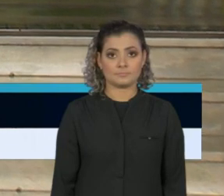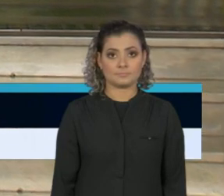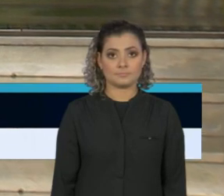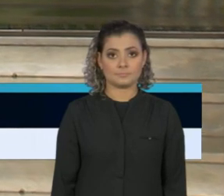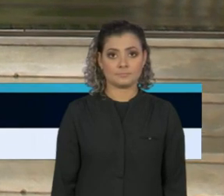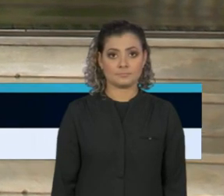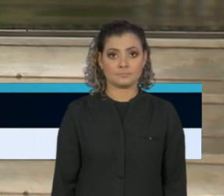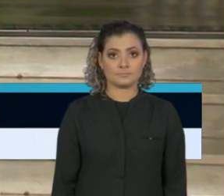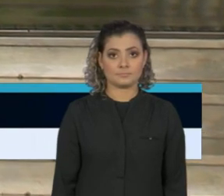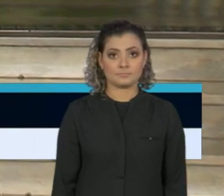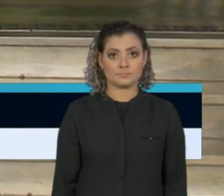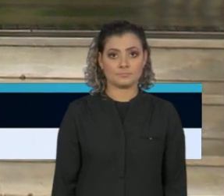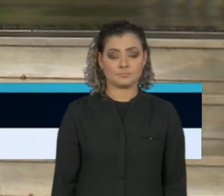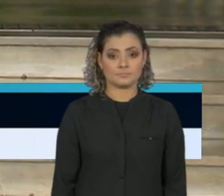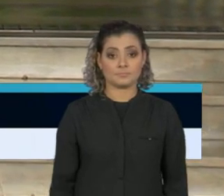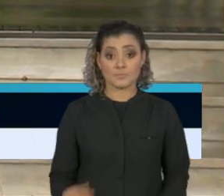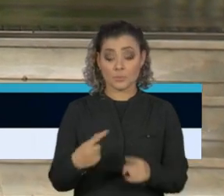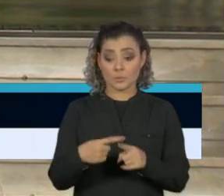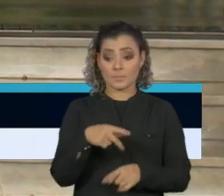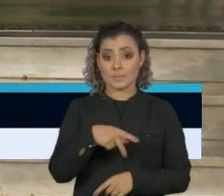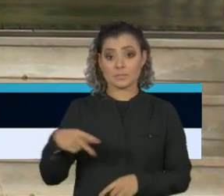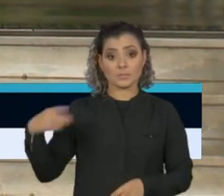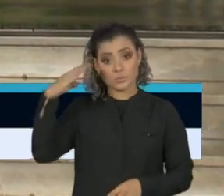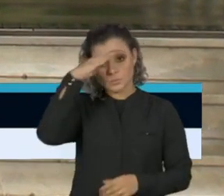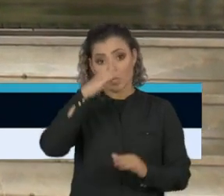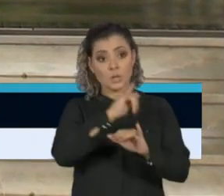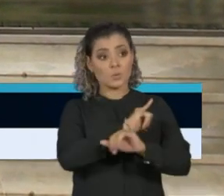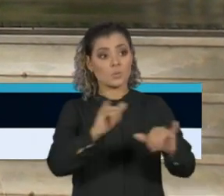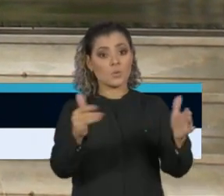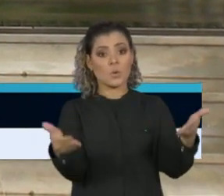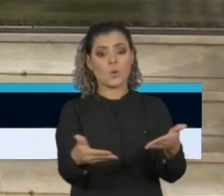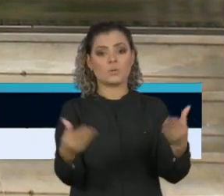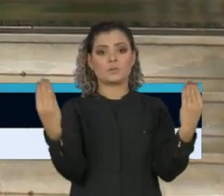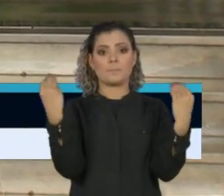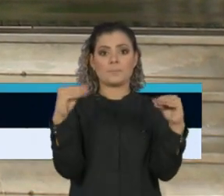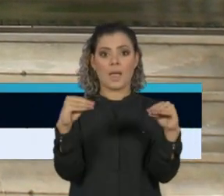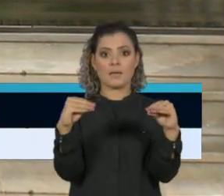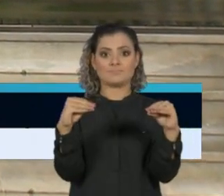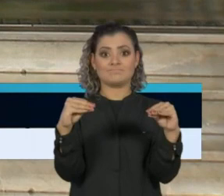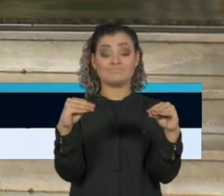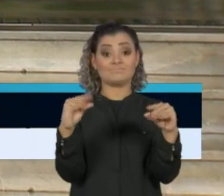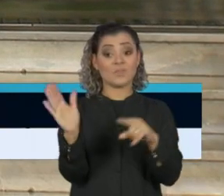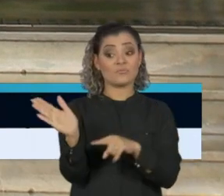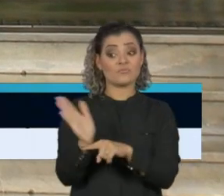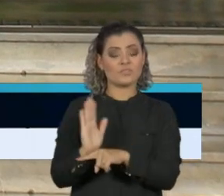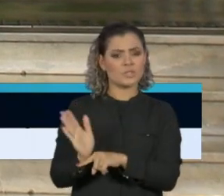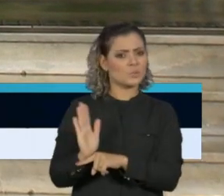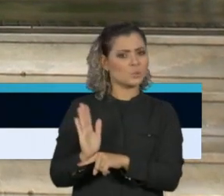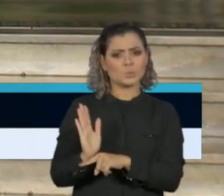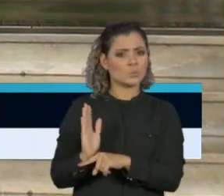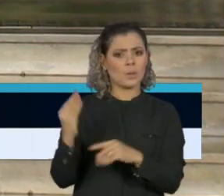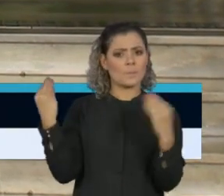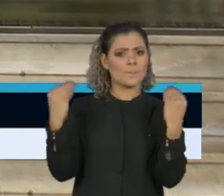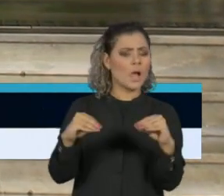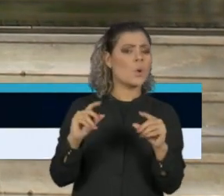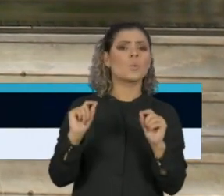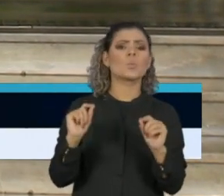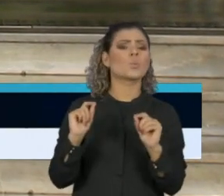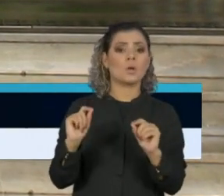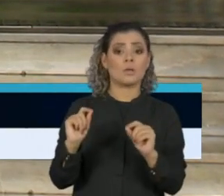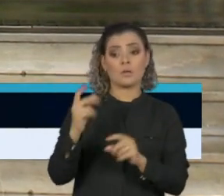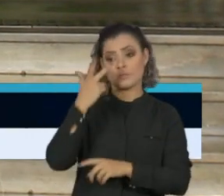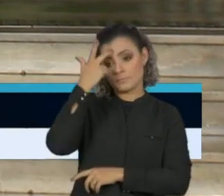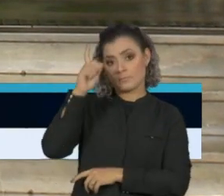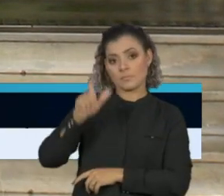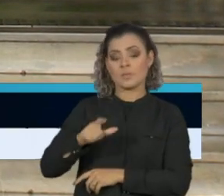O presidente Bolsonaro hoje fez uma postagem em que ele reproduziu um vídeo em que o autor faz